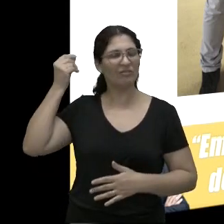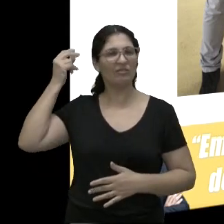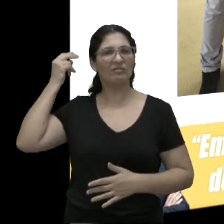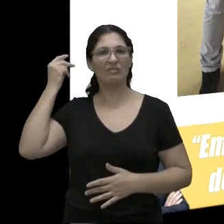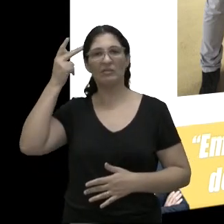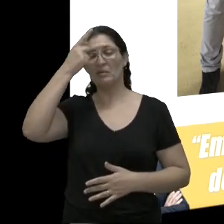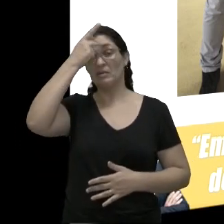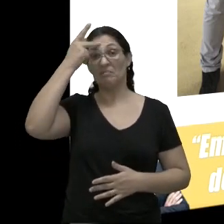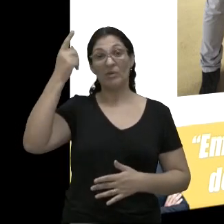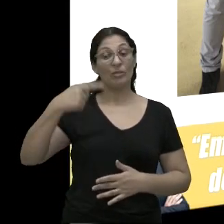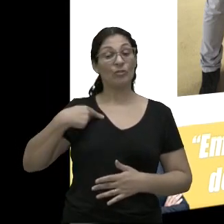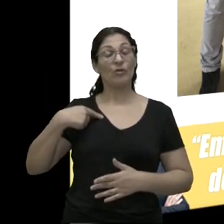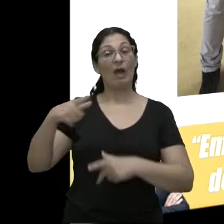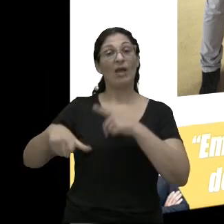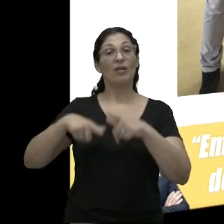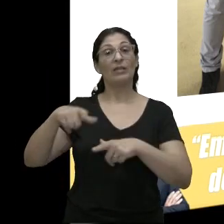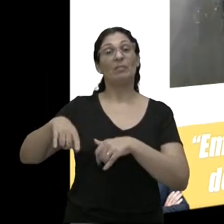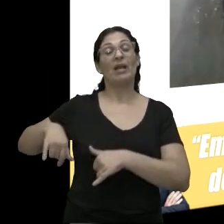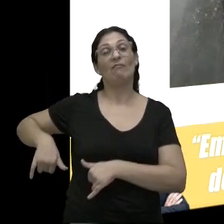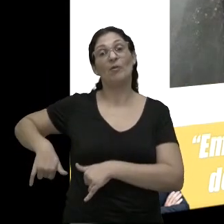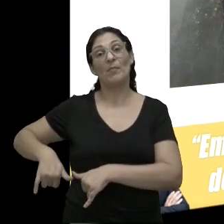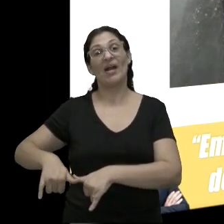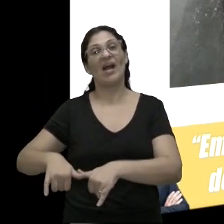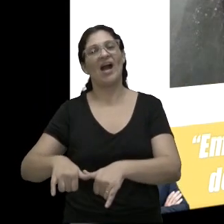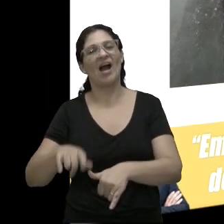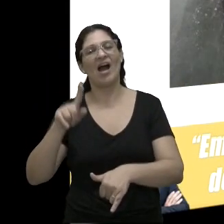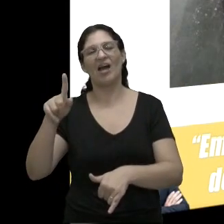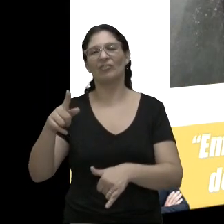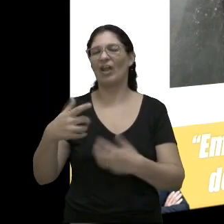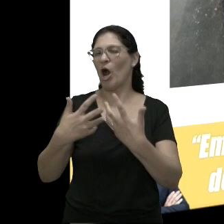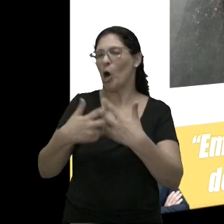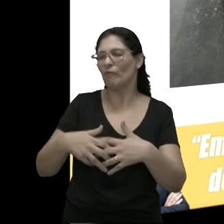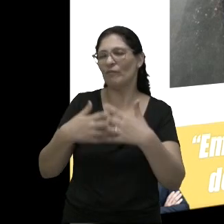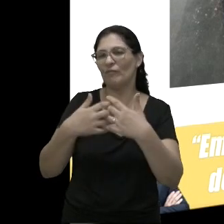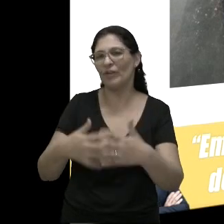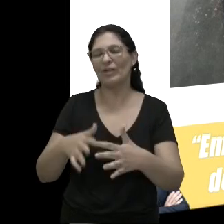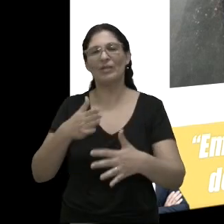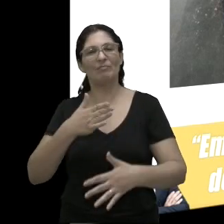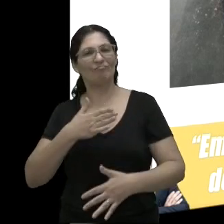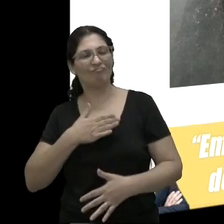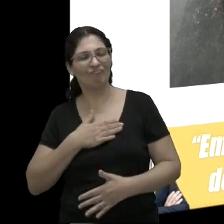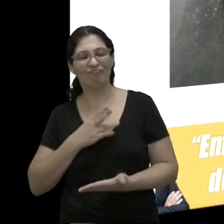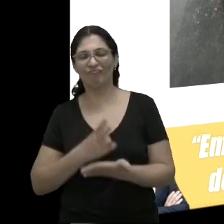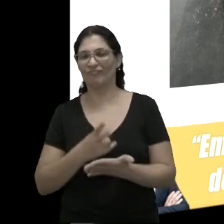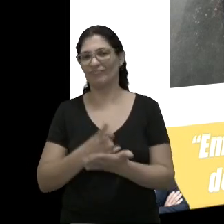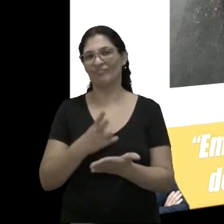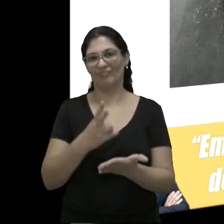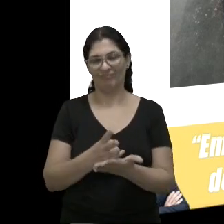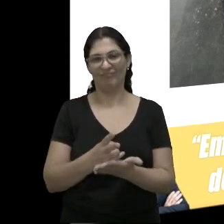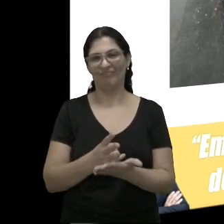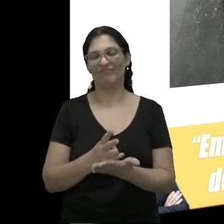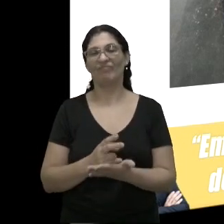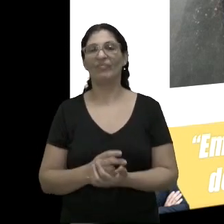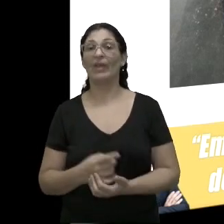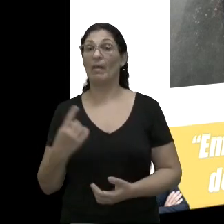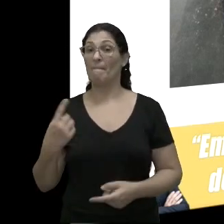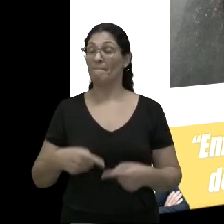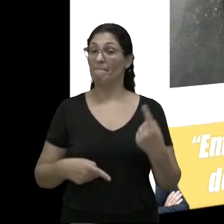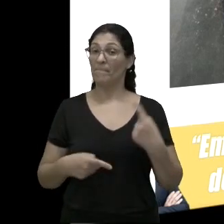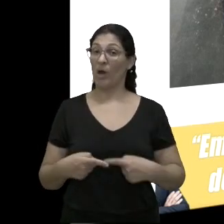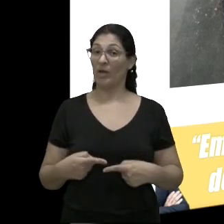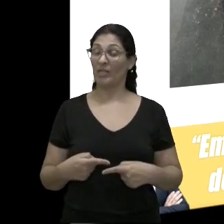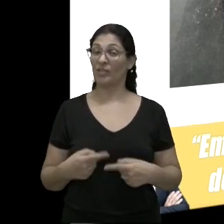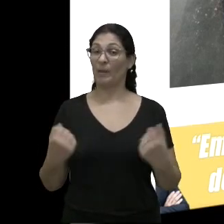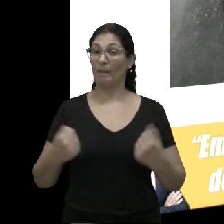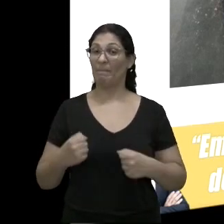trabalhava lá no supermercado Sara, convivia comigo no dia a dia. E a política, quando é feita com a